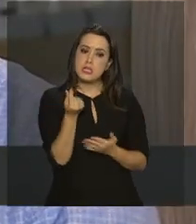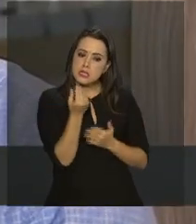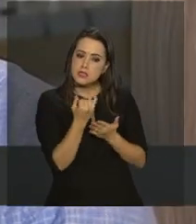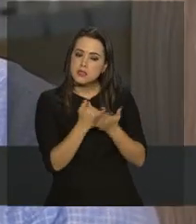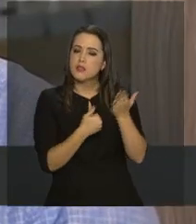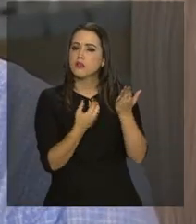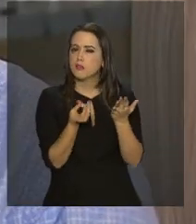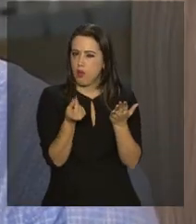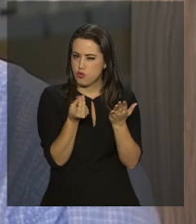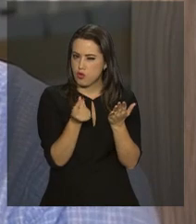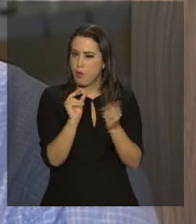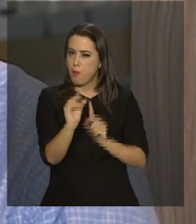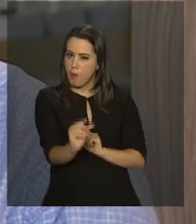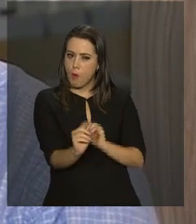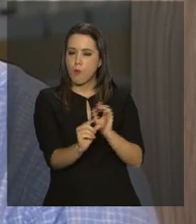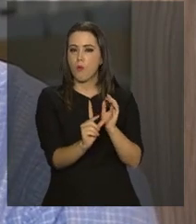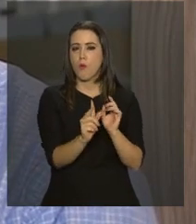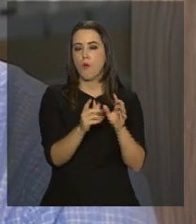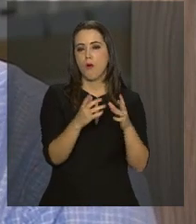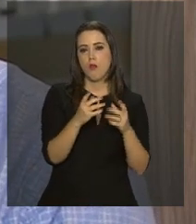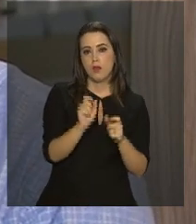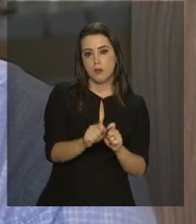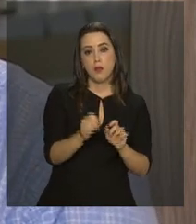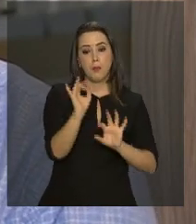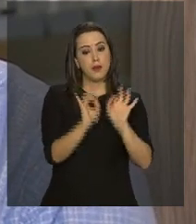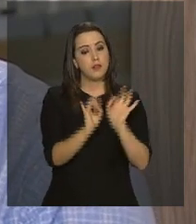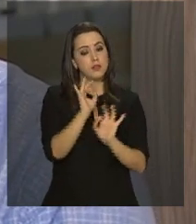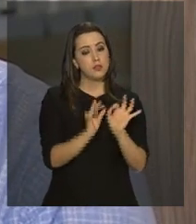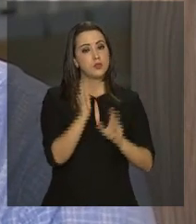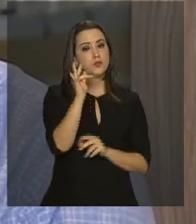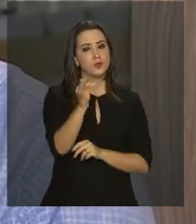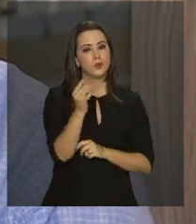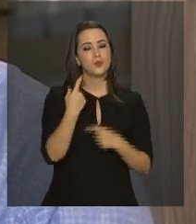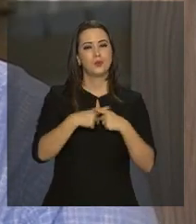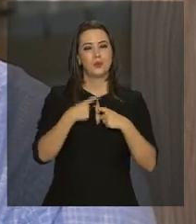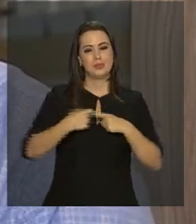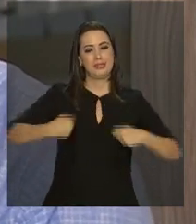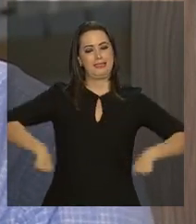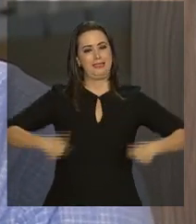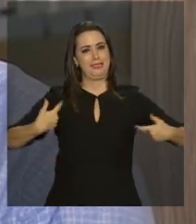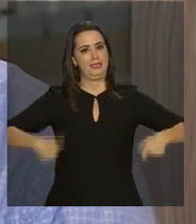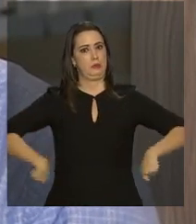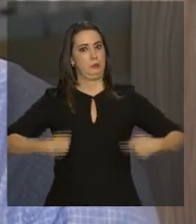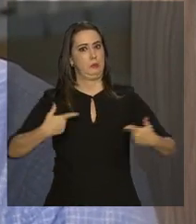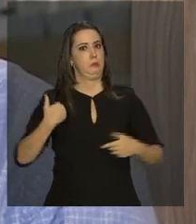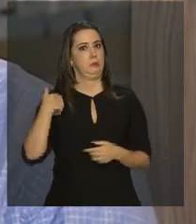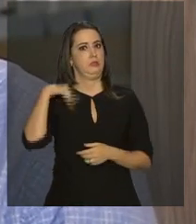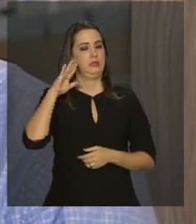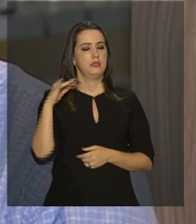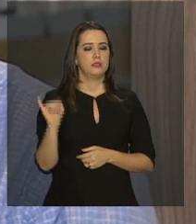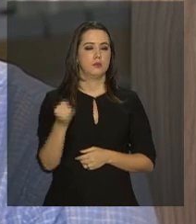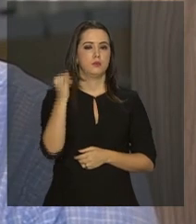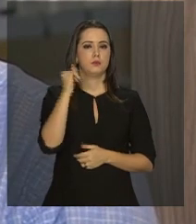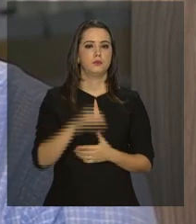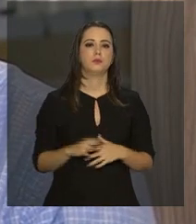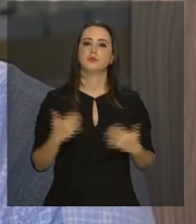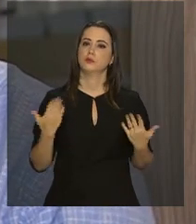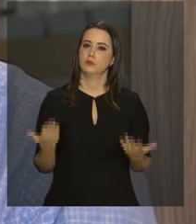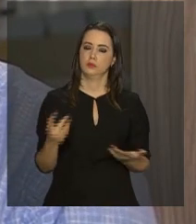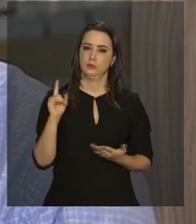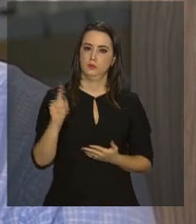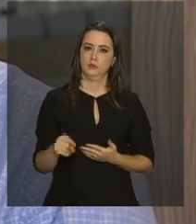dinheiro, se possível, se planeje também para os gastos adicionais que existem no início do ano. Então,